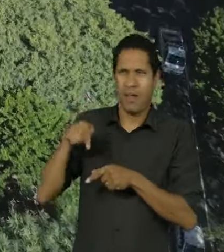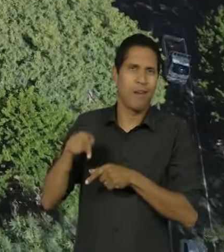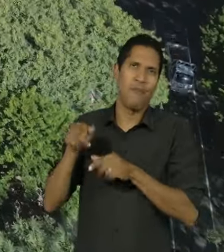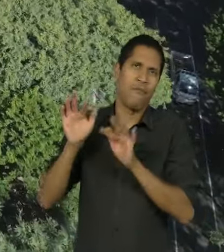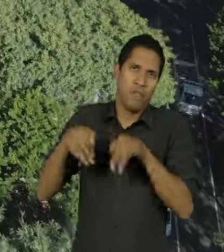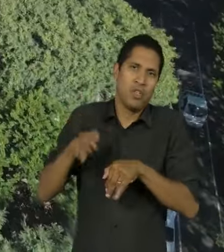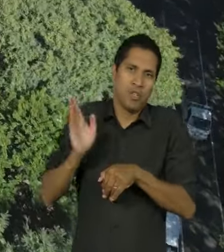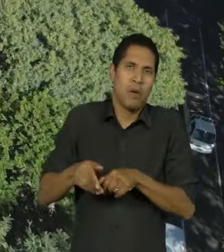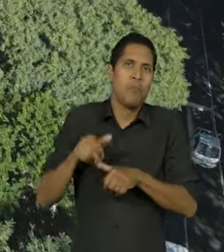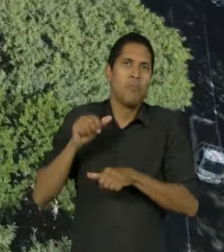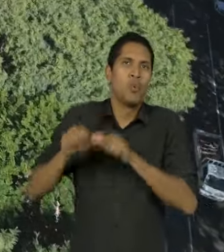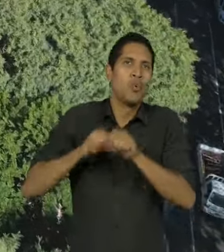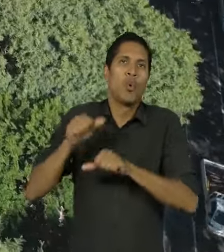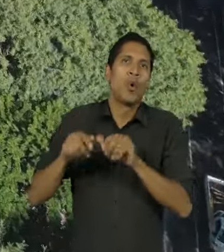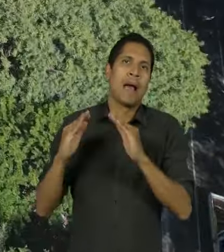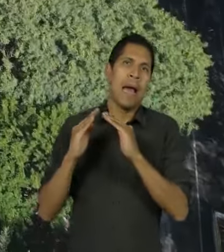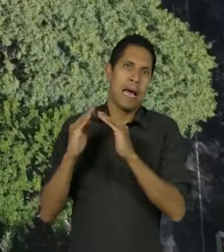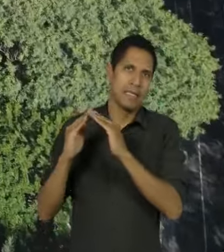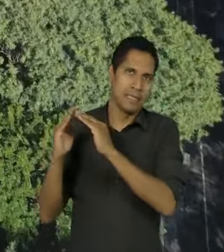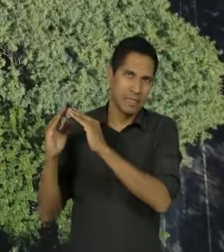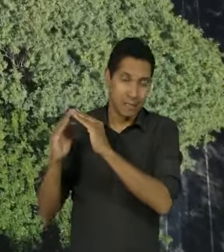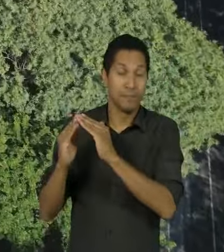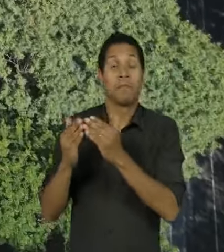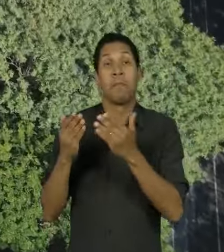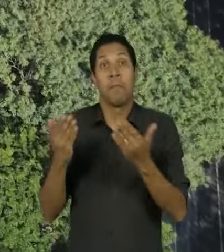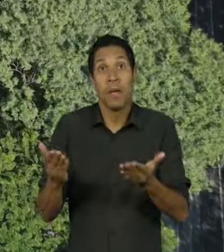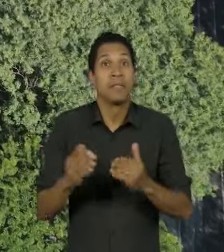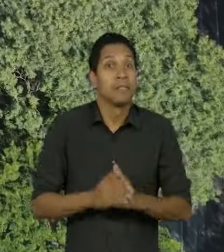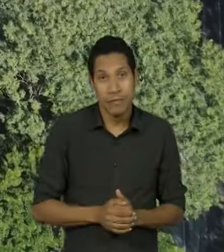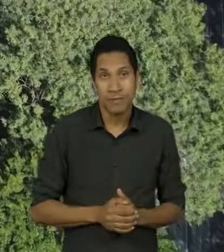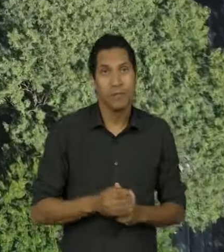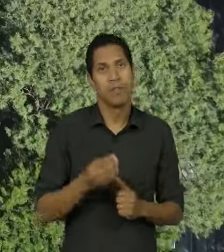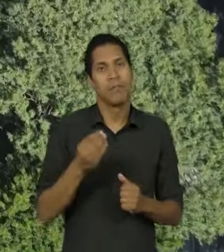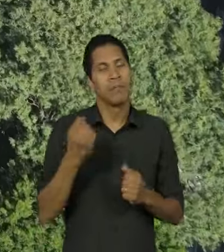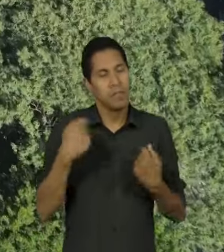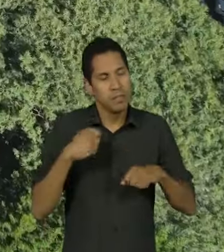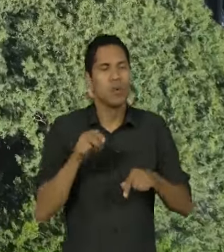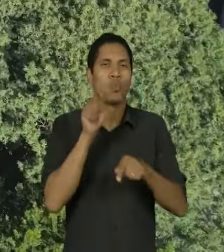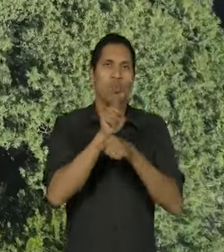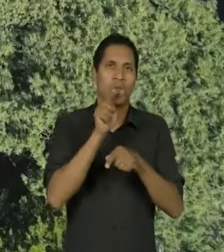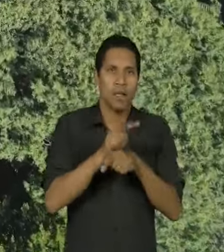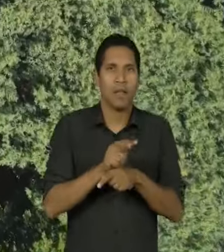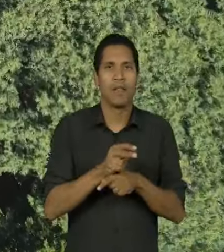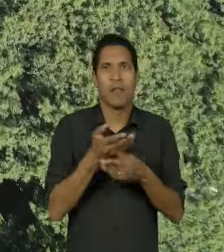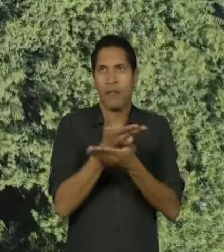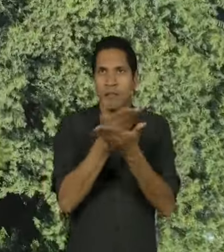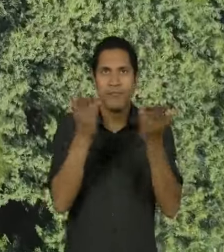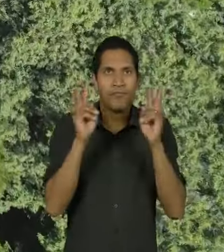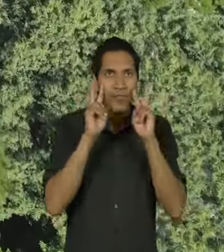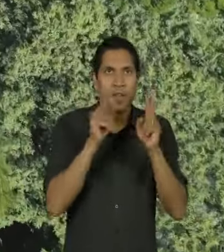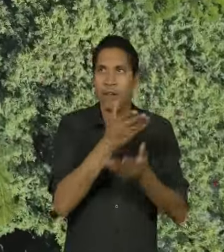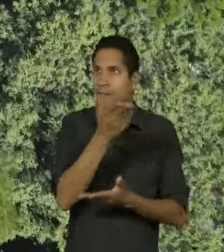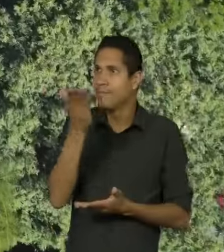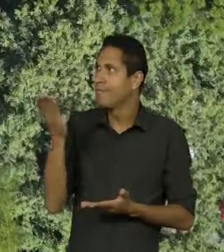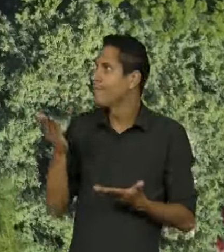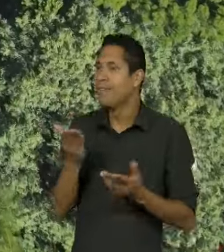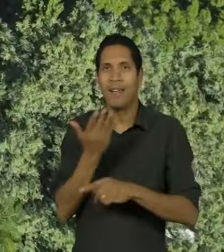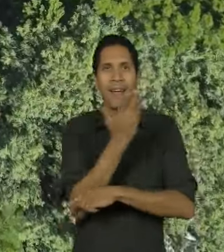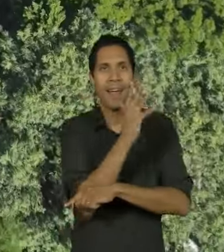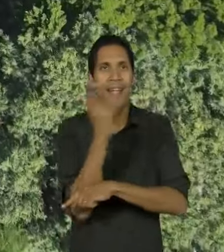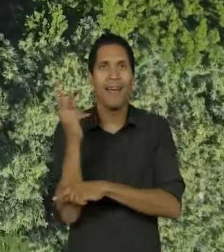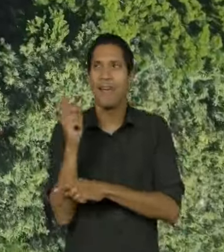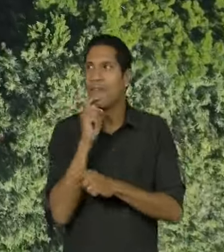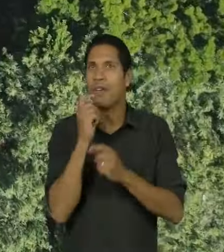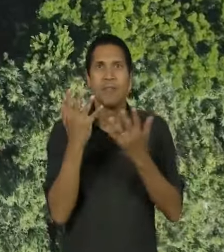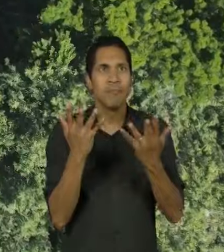e a gente tenta manter essa área verde porque se você está aqui você percebe que a temperatura aqui é muito